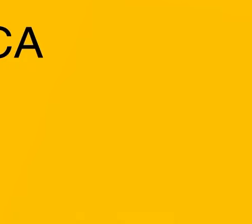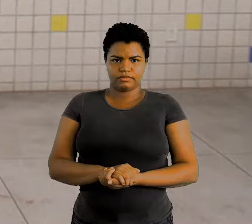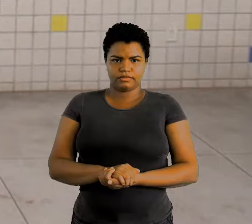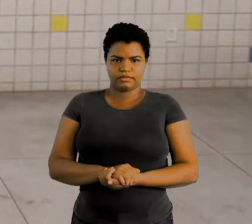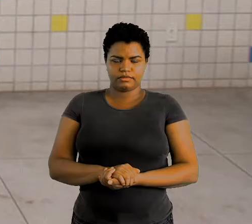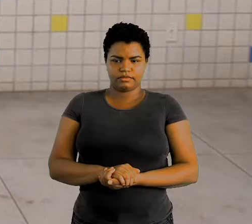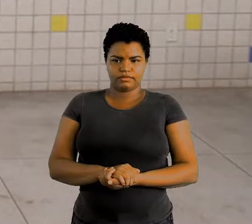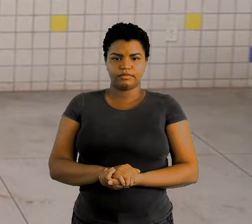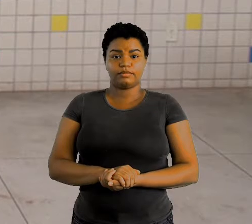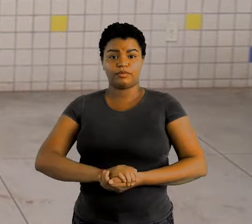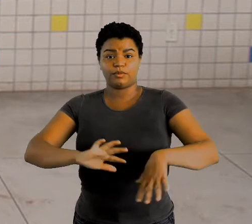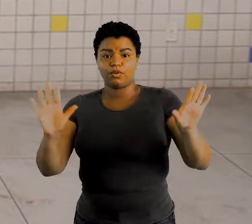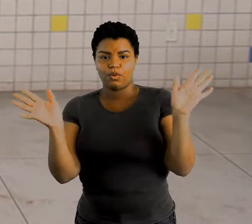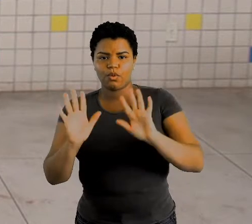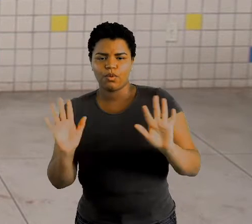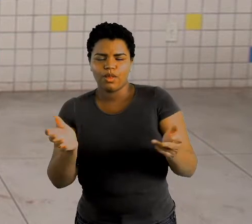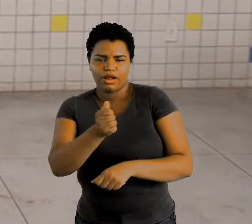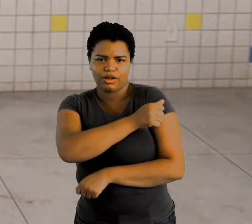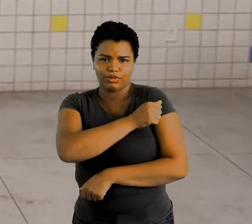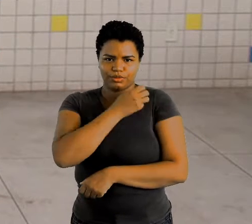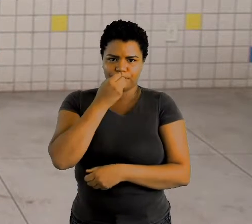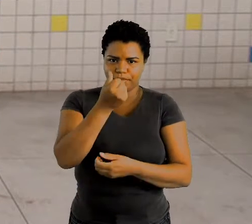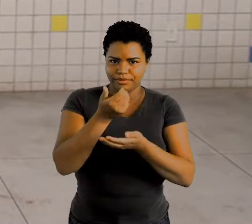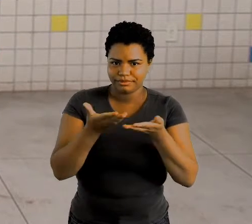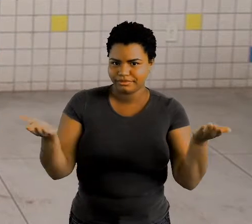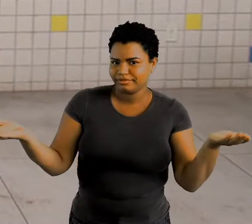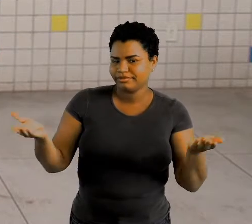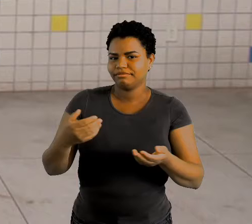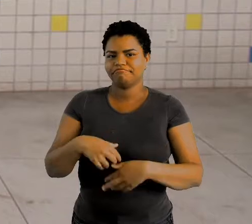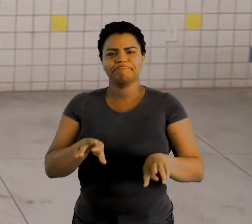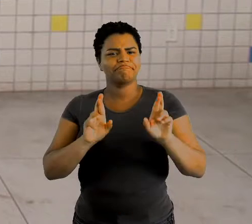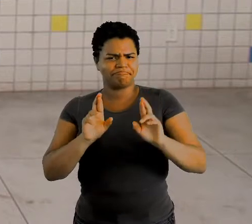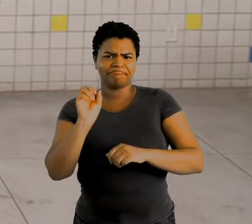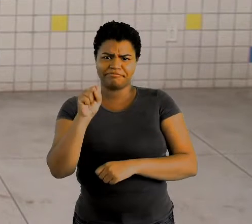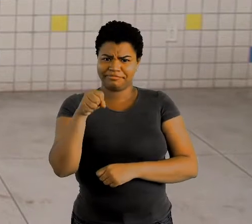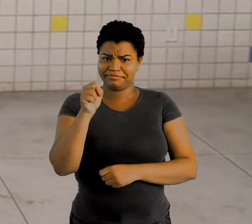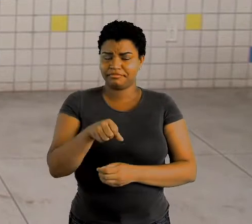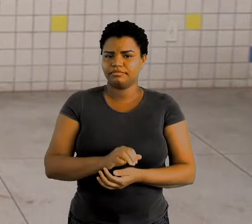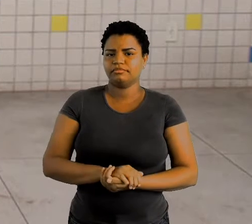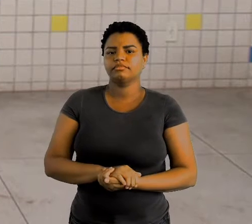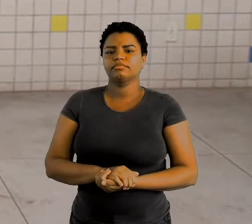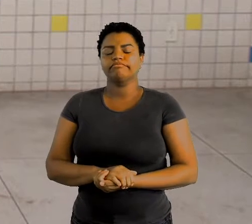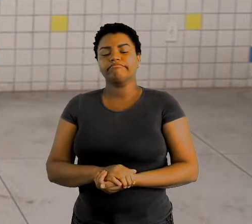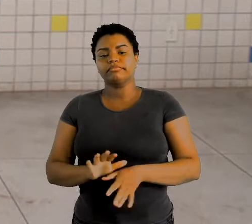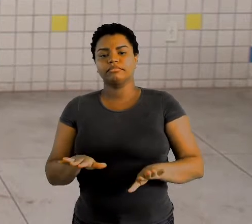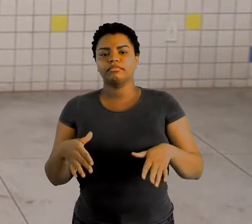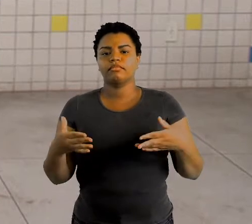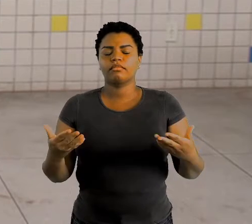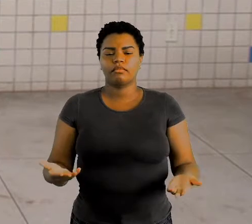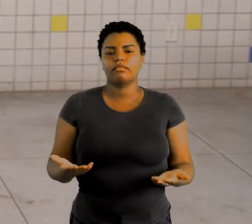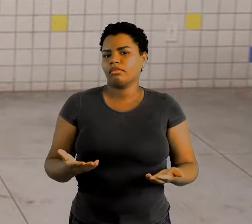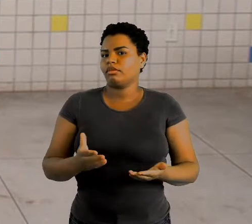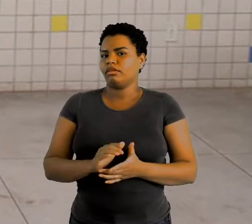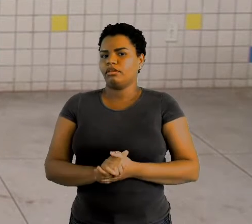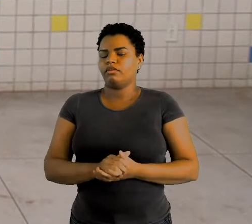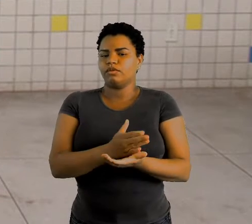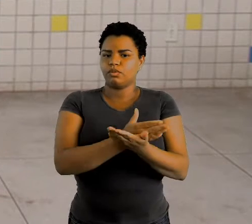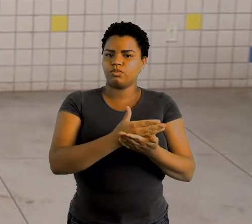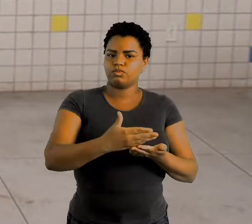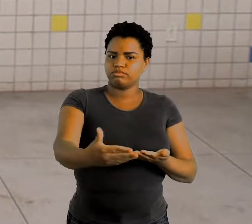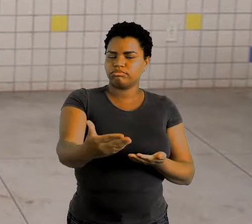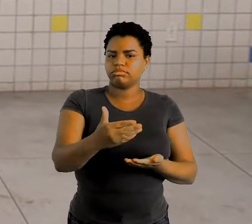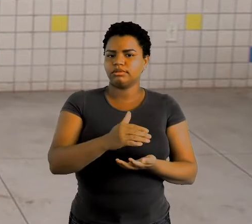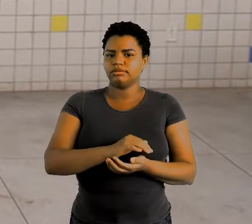Olá alunos, tudo bem com vocês? Espero que sim. Então, a gente agora vai começar a